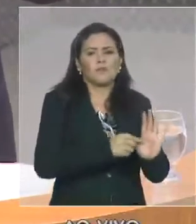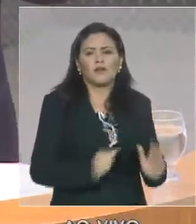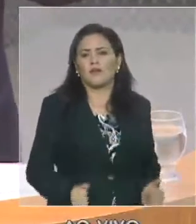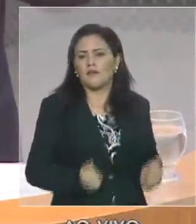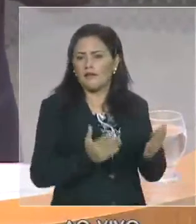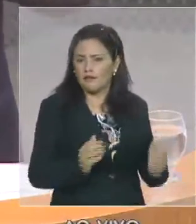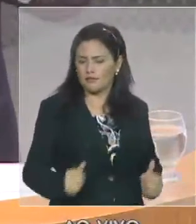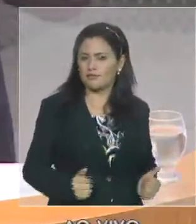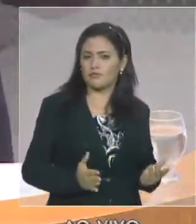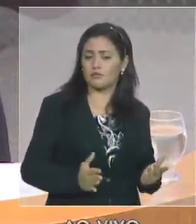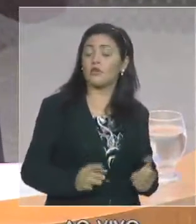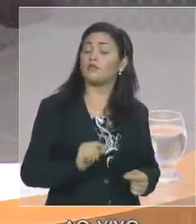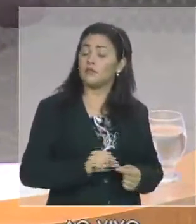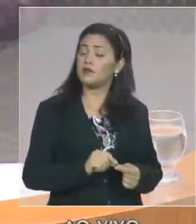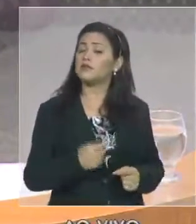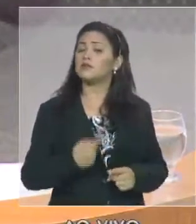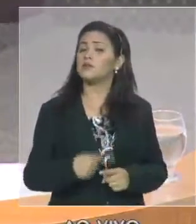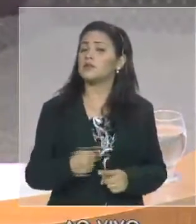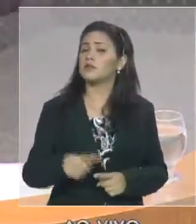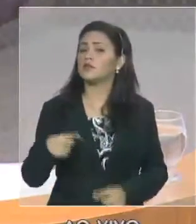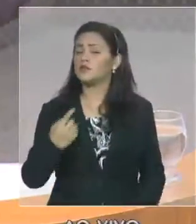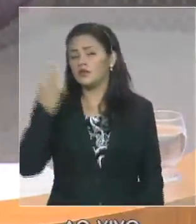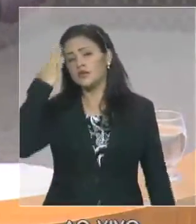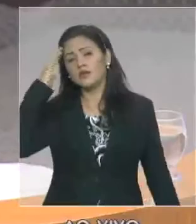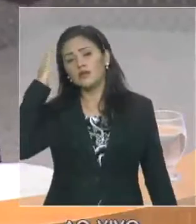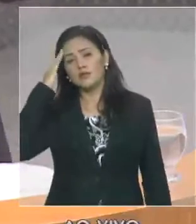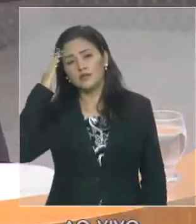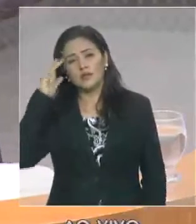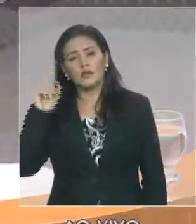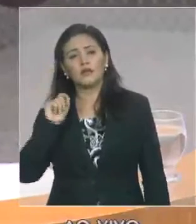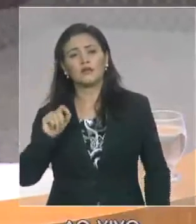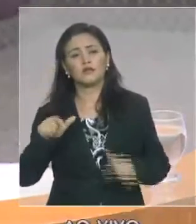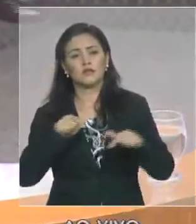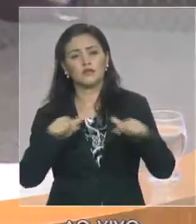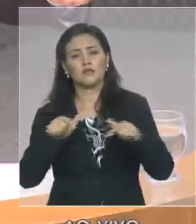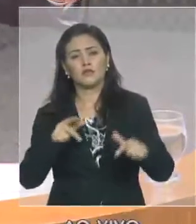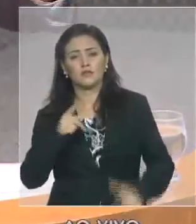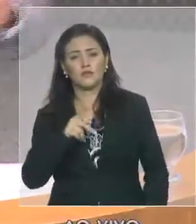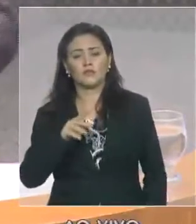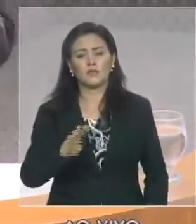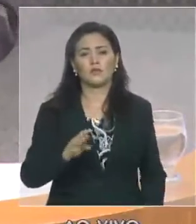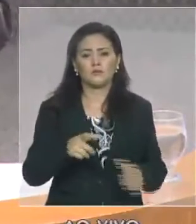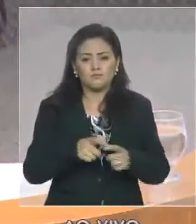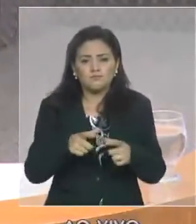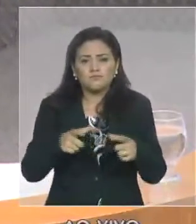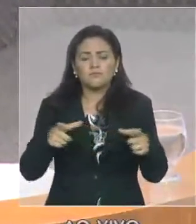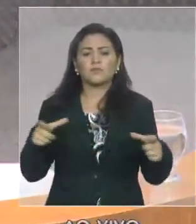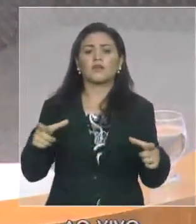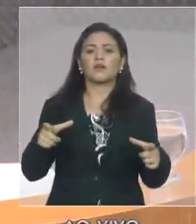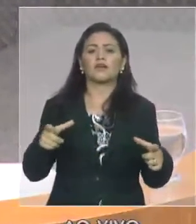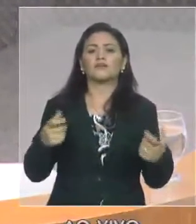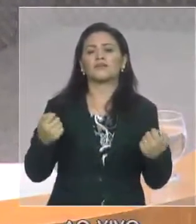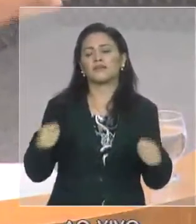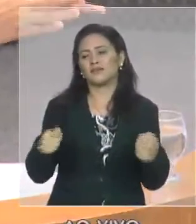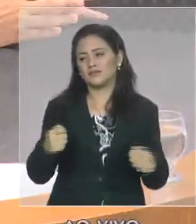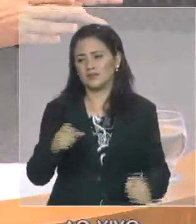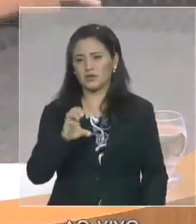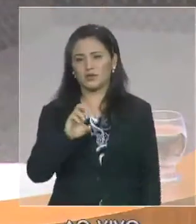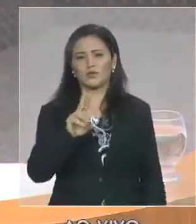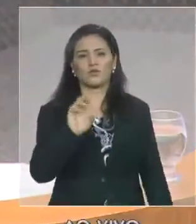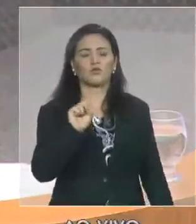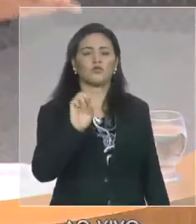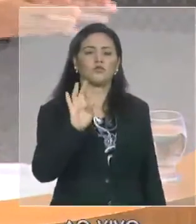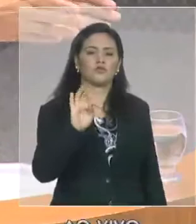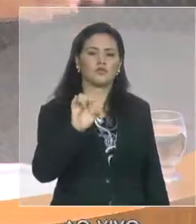compreensão de que só se expande serviços públicos mediante ampliação de curteio. Serviços públicos